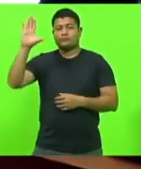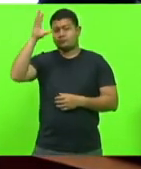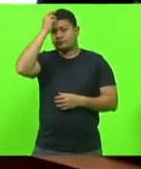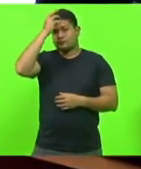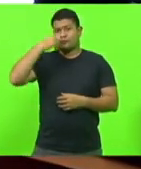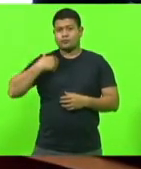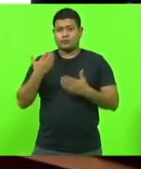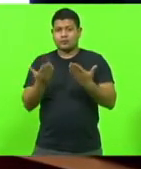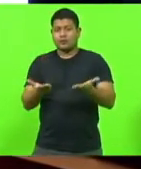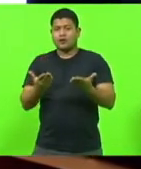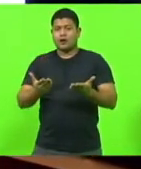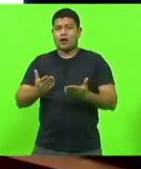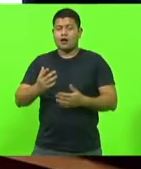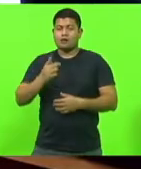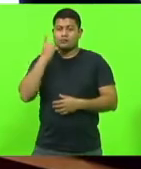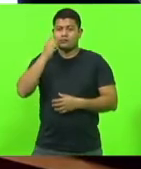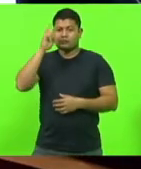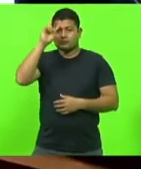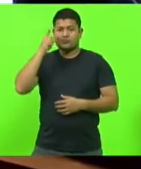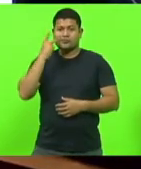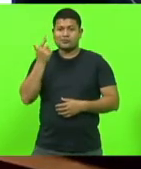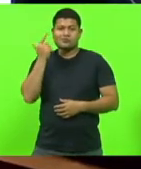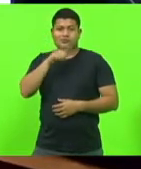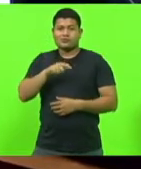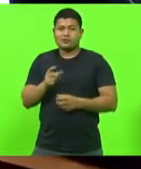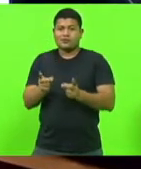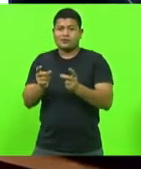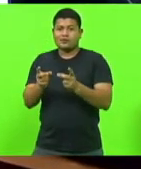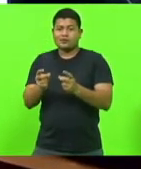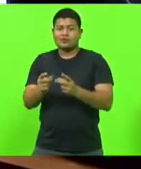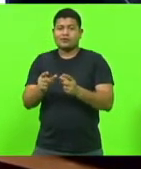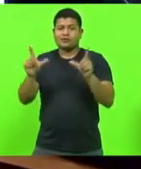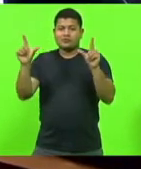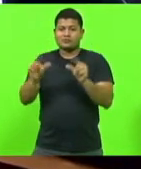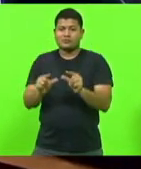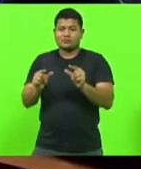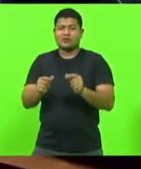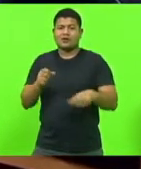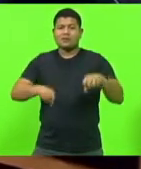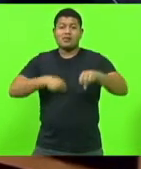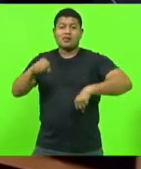menos bicicletas, mas eu vou orientar a bancada manter o veto.